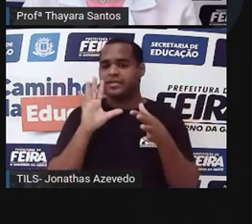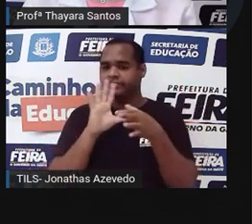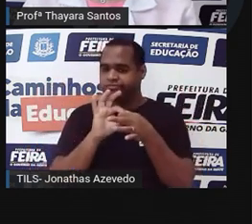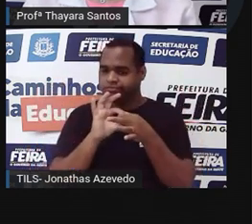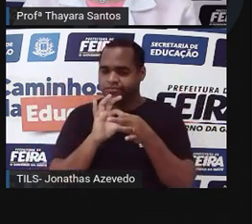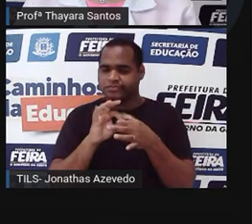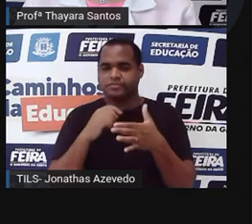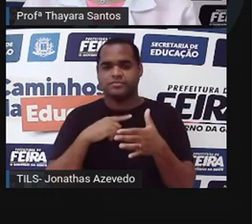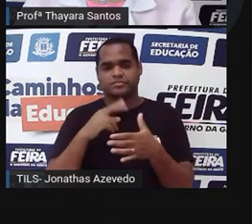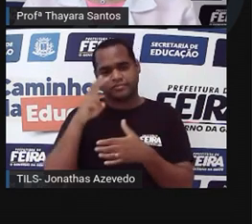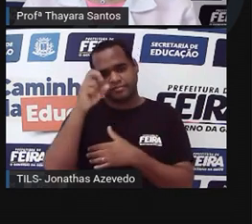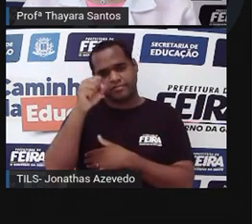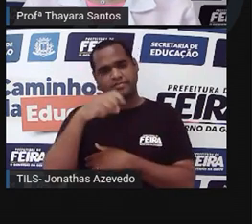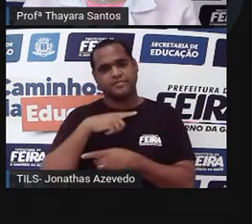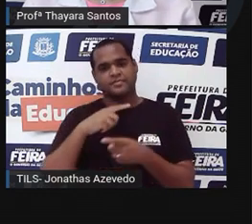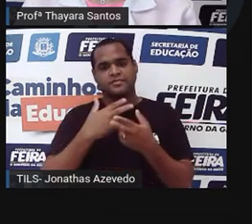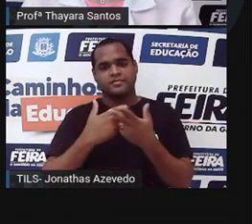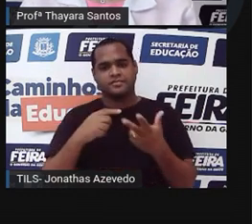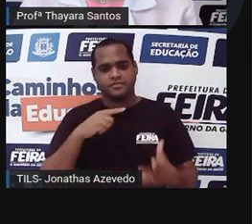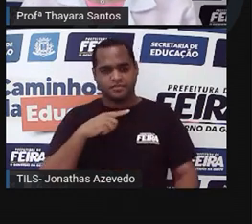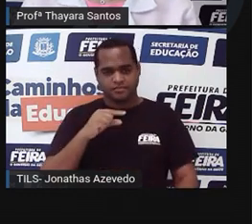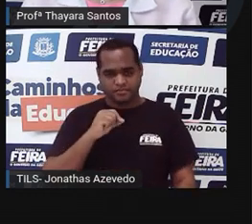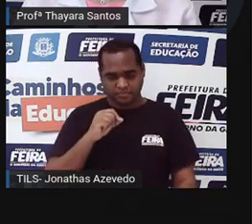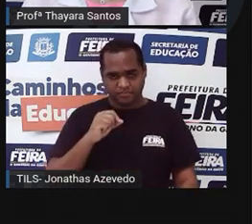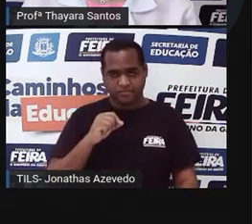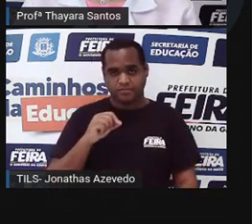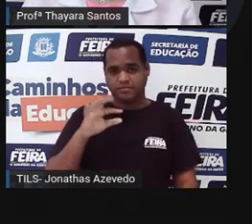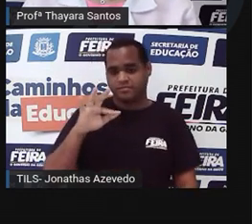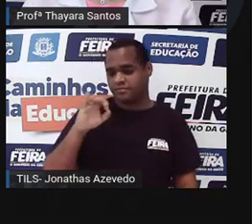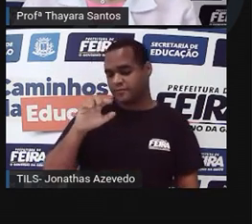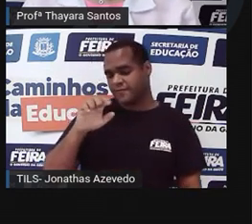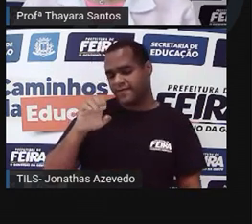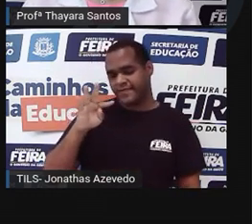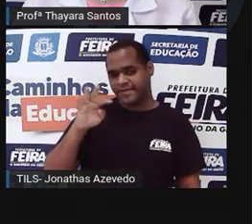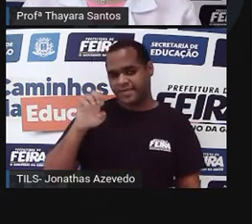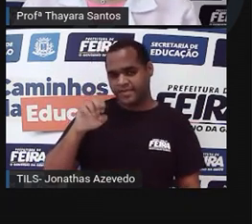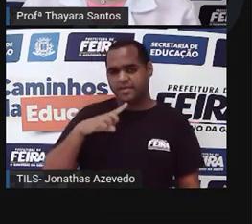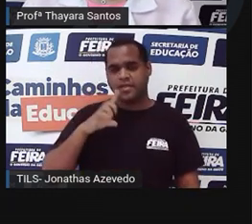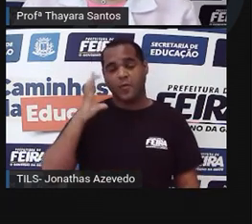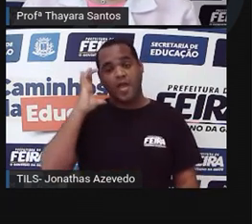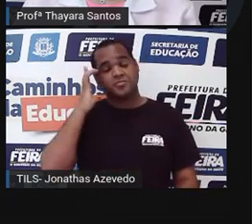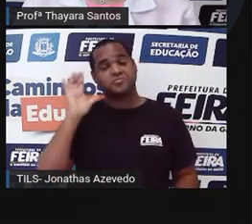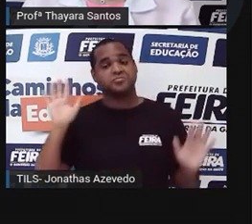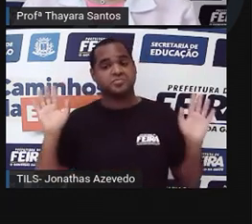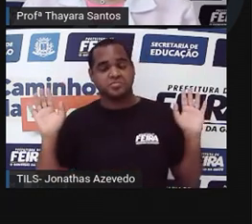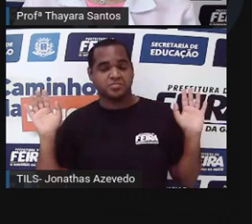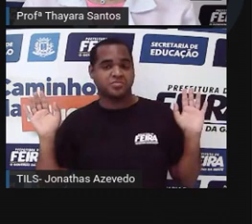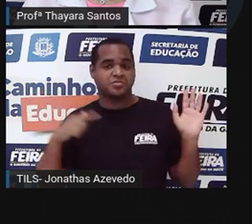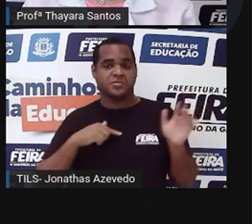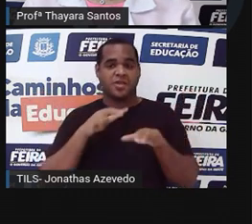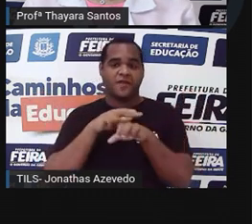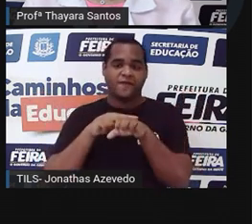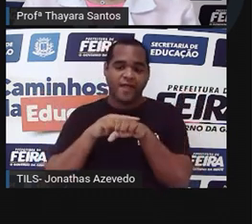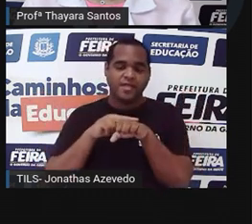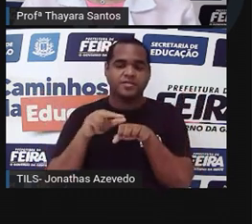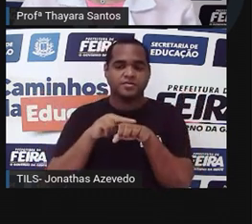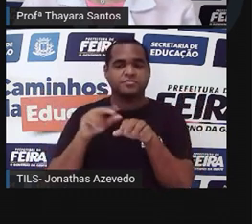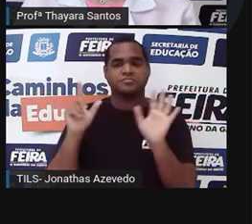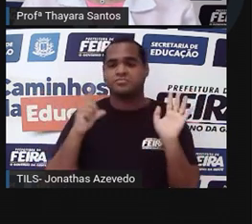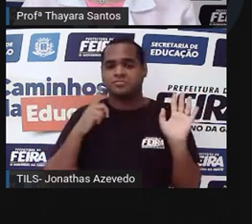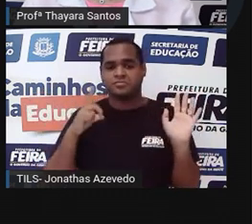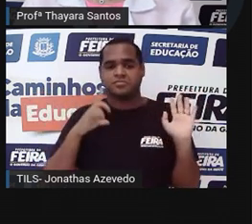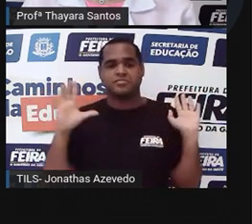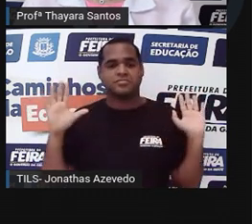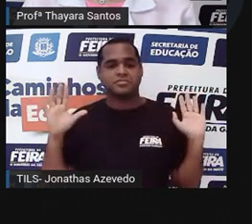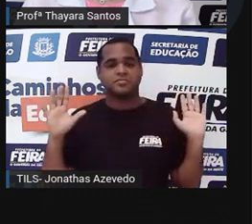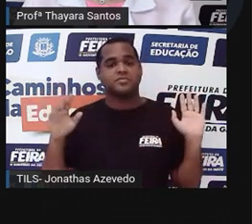tá mais grossinha aqui na flor. O filete eu acho que é esse. Essa parte verde da planta. E